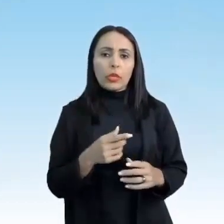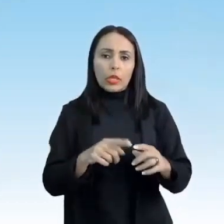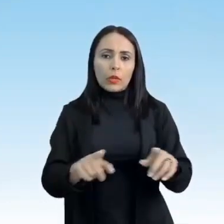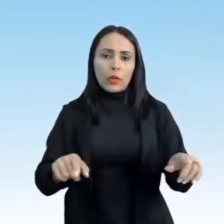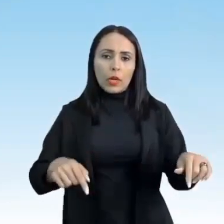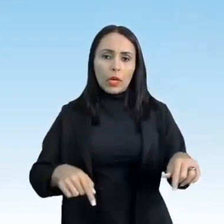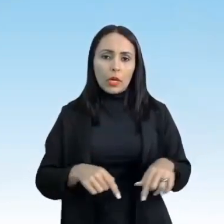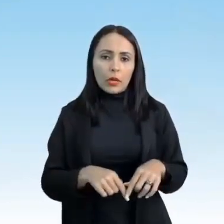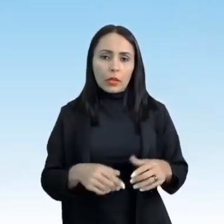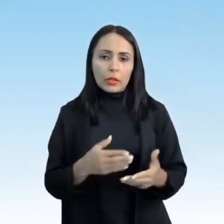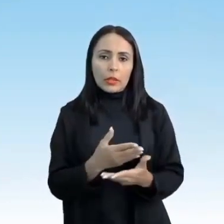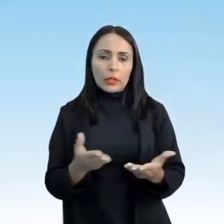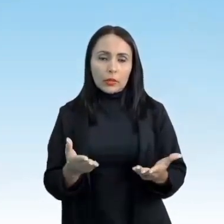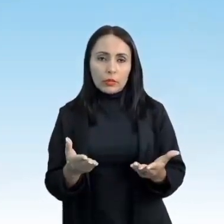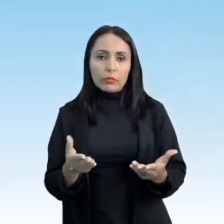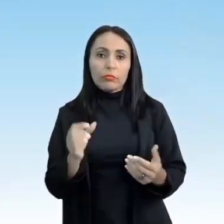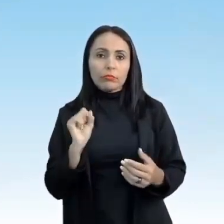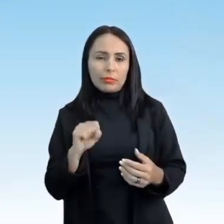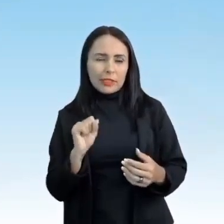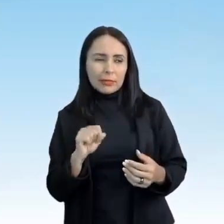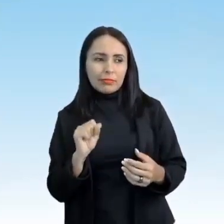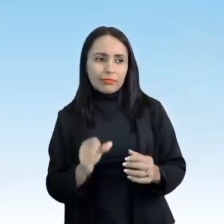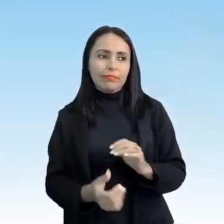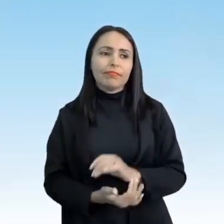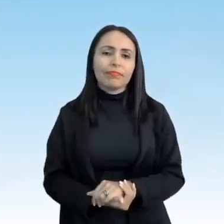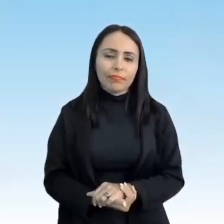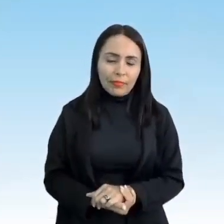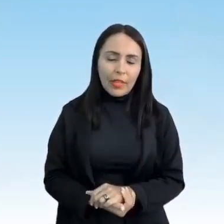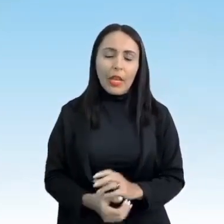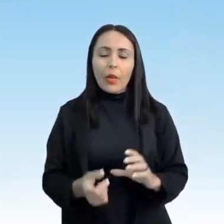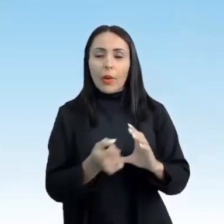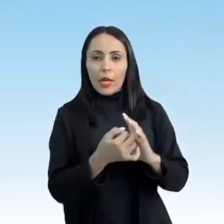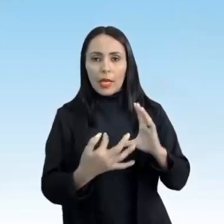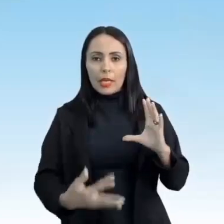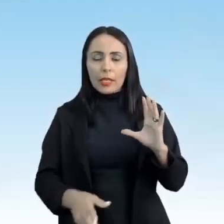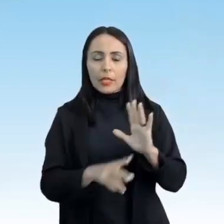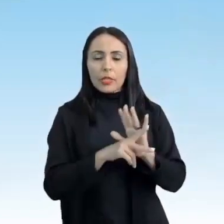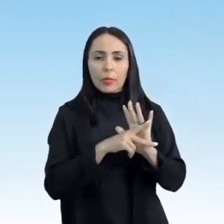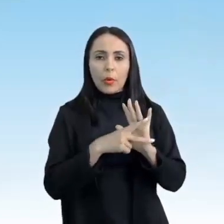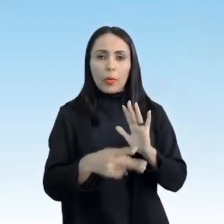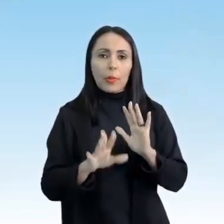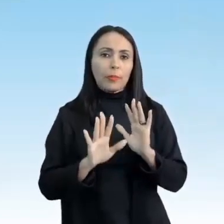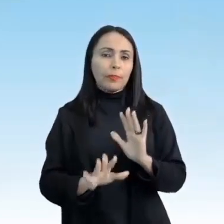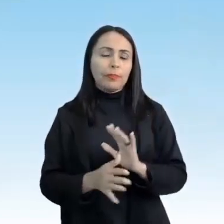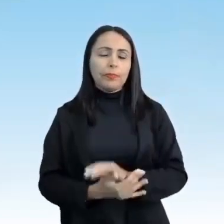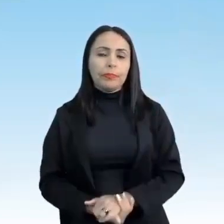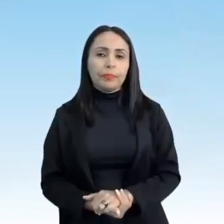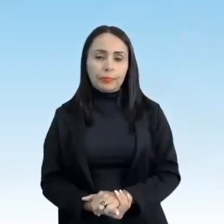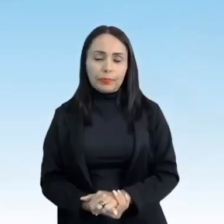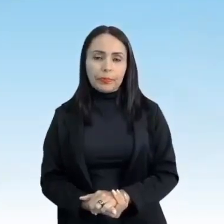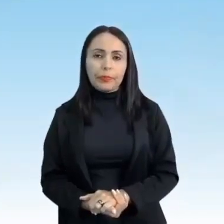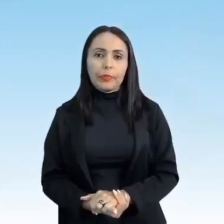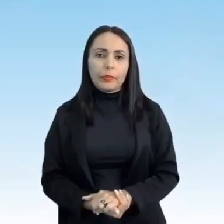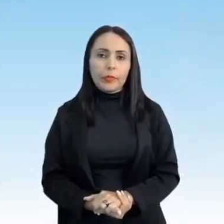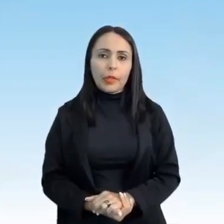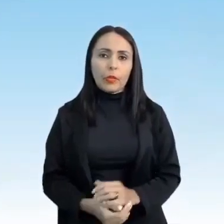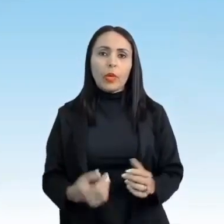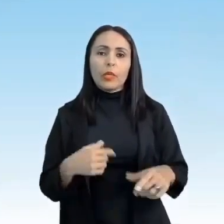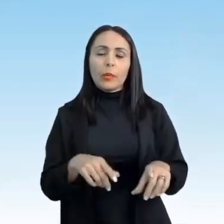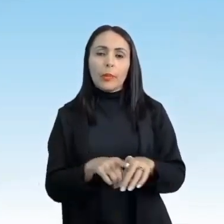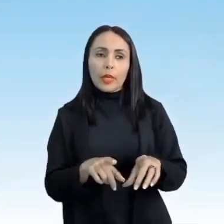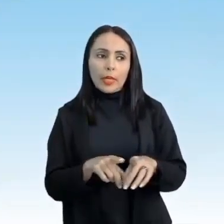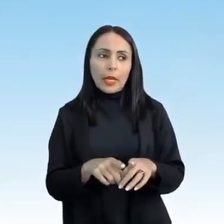ou em campos retangulares. Certo? É uma das características dos esportes de invasão. Em uma das linhas de